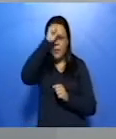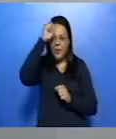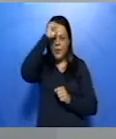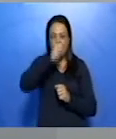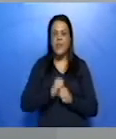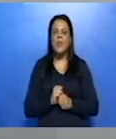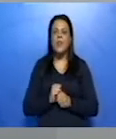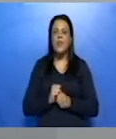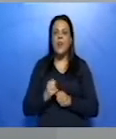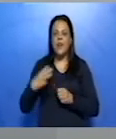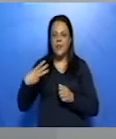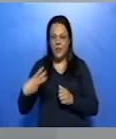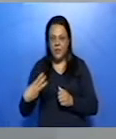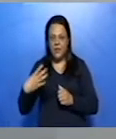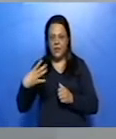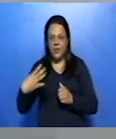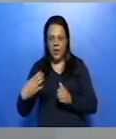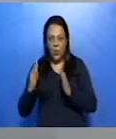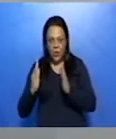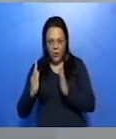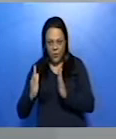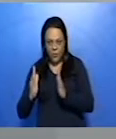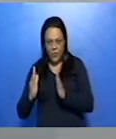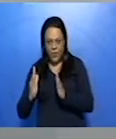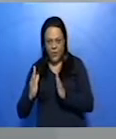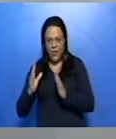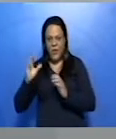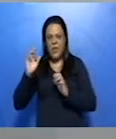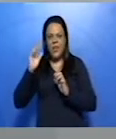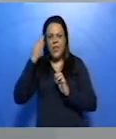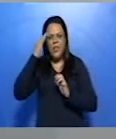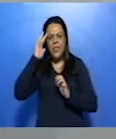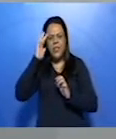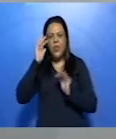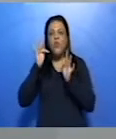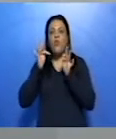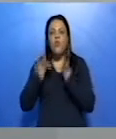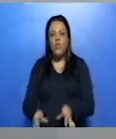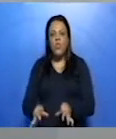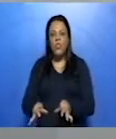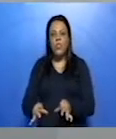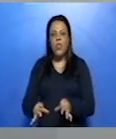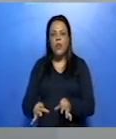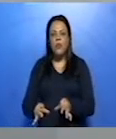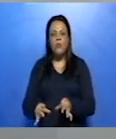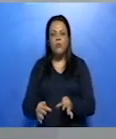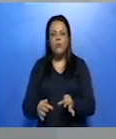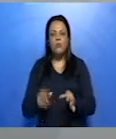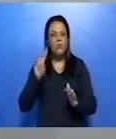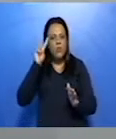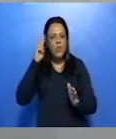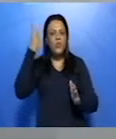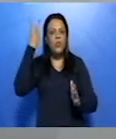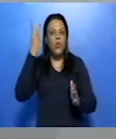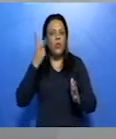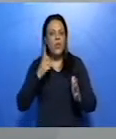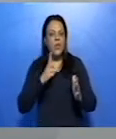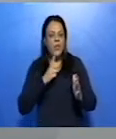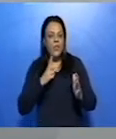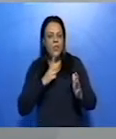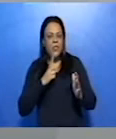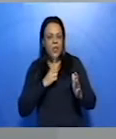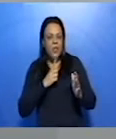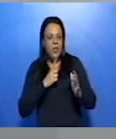desfecho daquela história. Uma história muito complexa, muito cheia de mistério, com